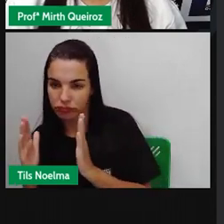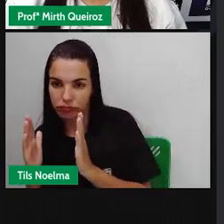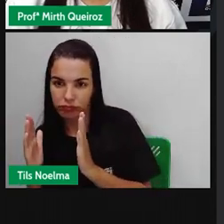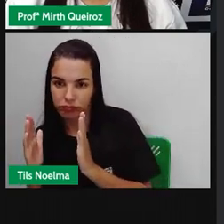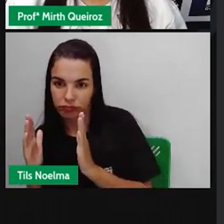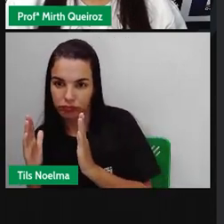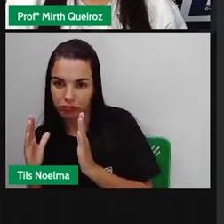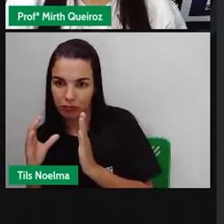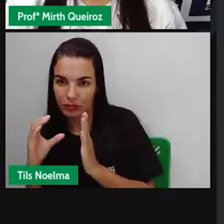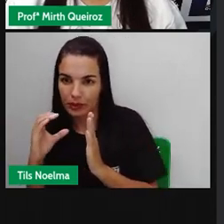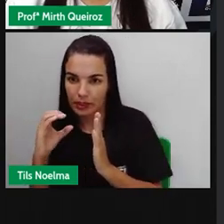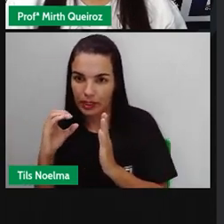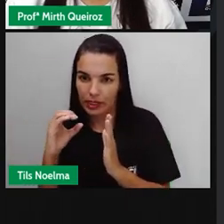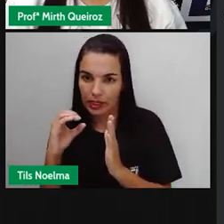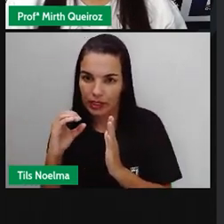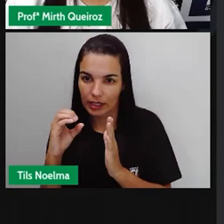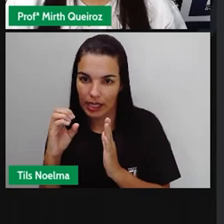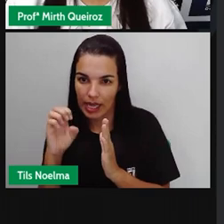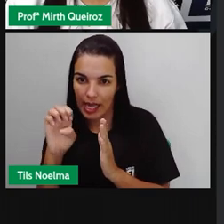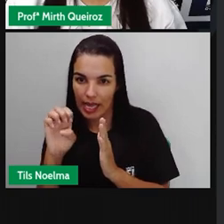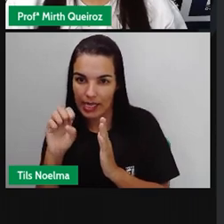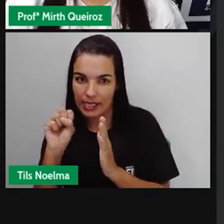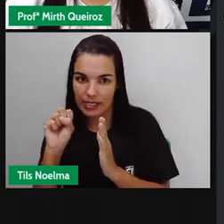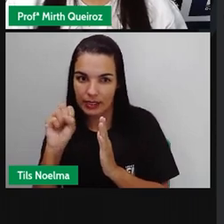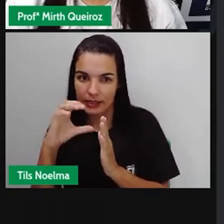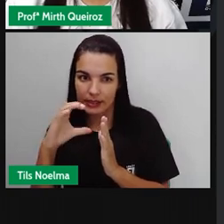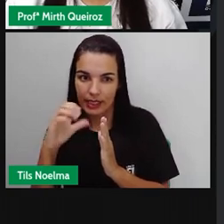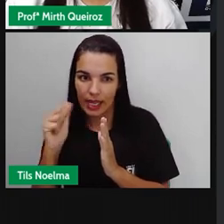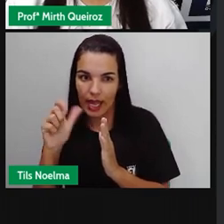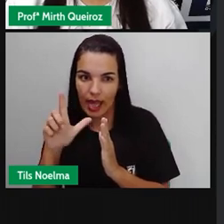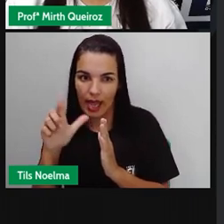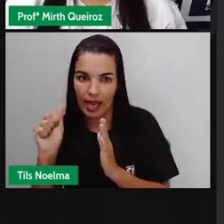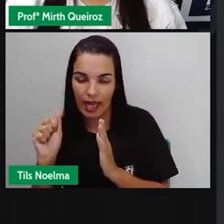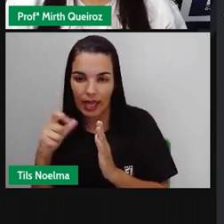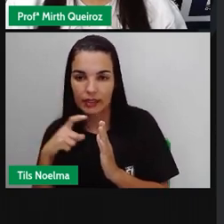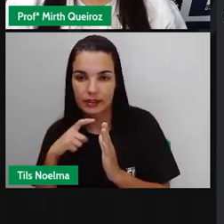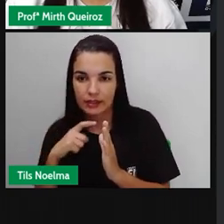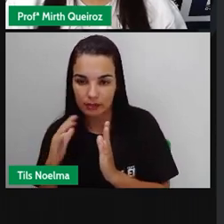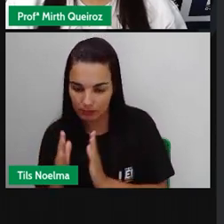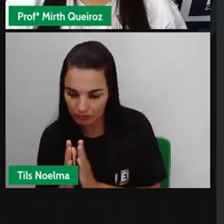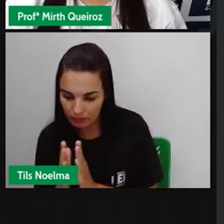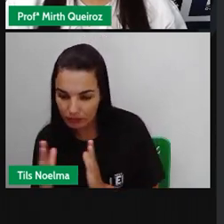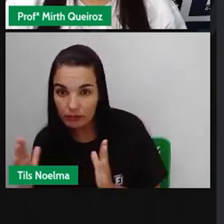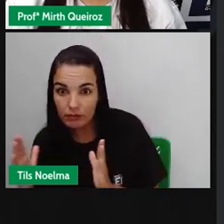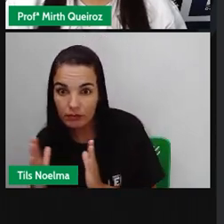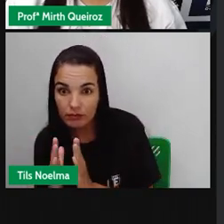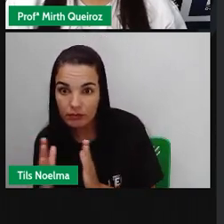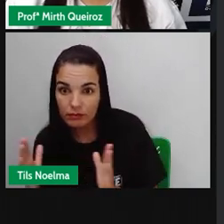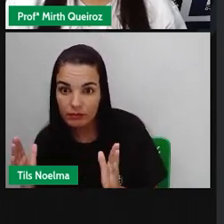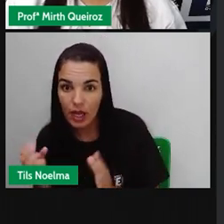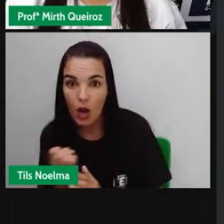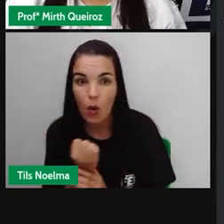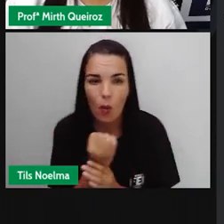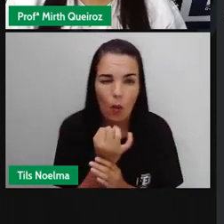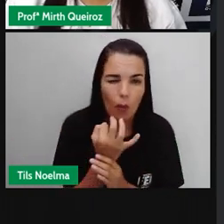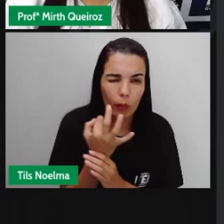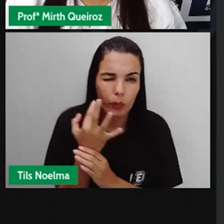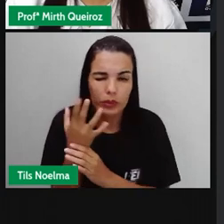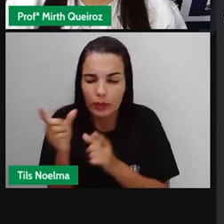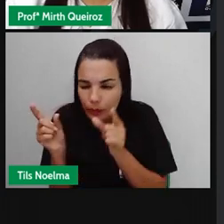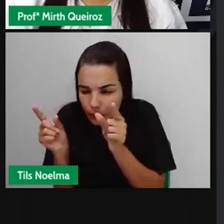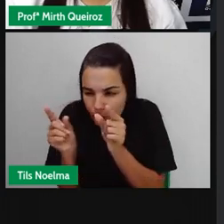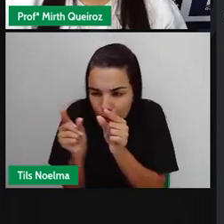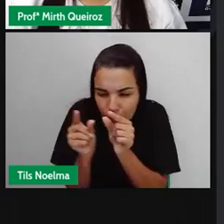falou sobre a questão da escala? Que a escala, ela tem uma representação. E quantas vezes foi preciso reduzir